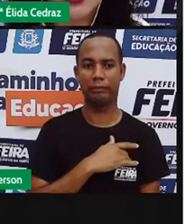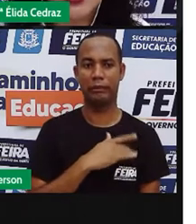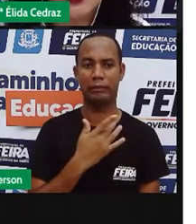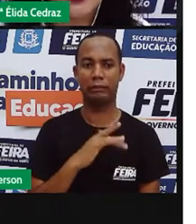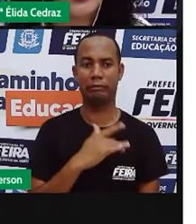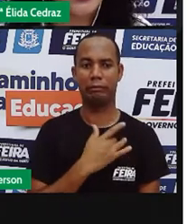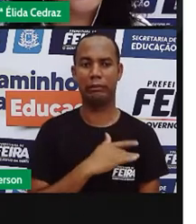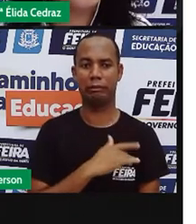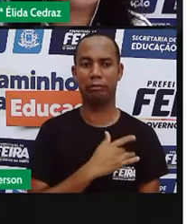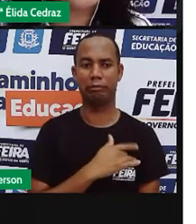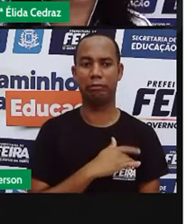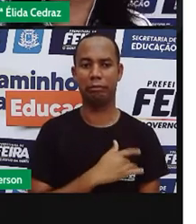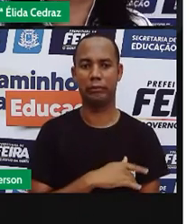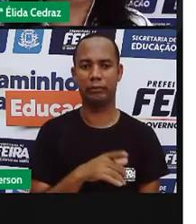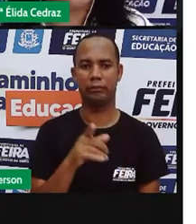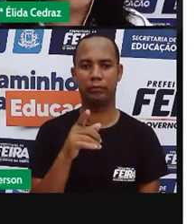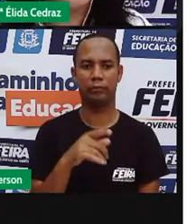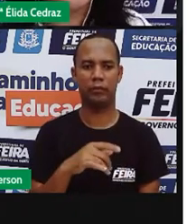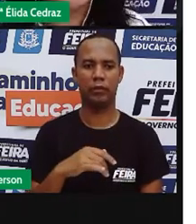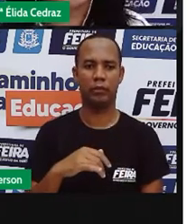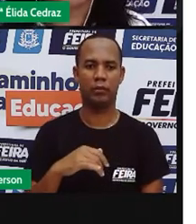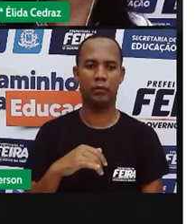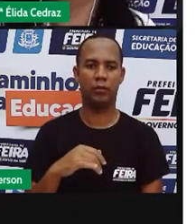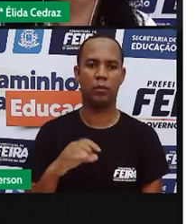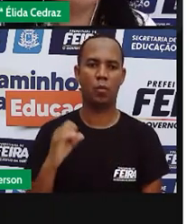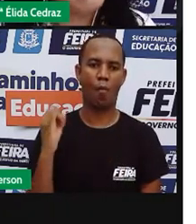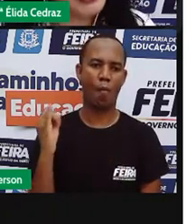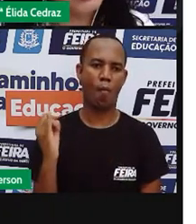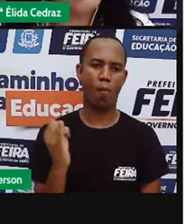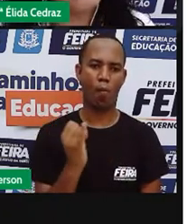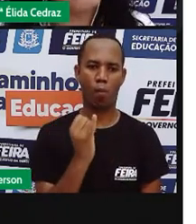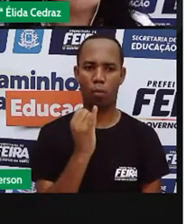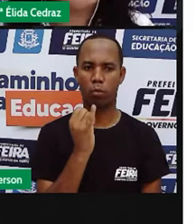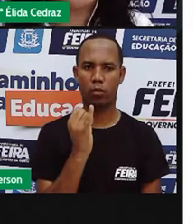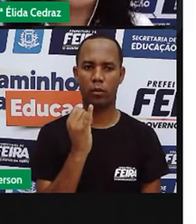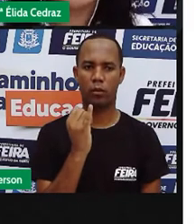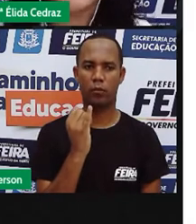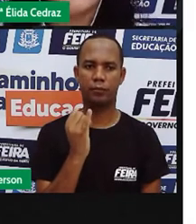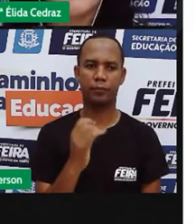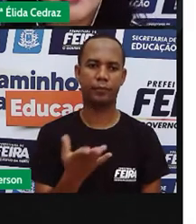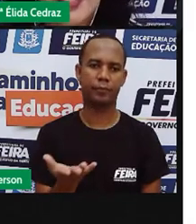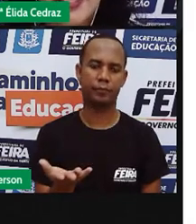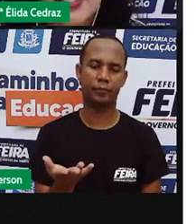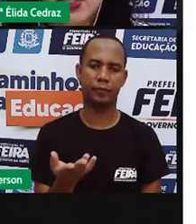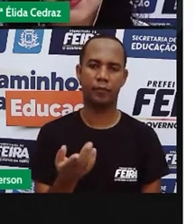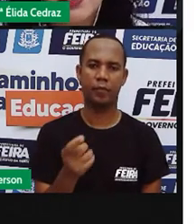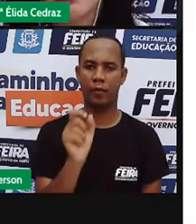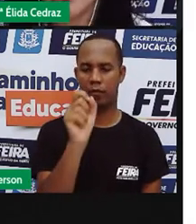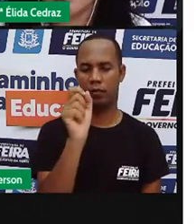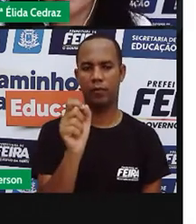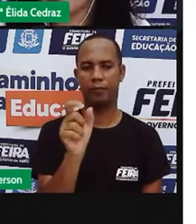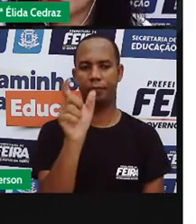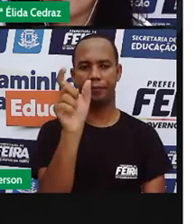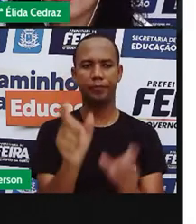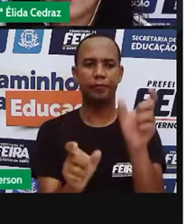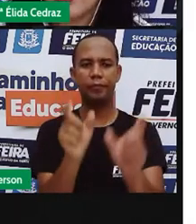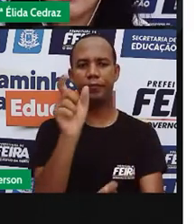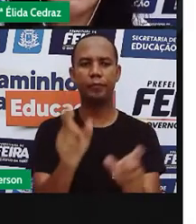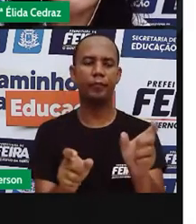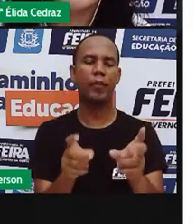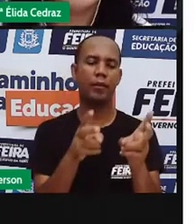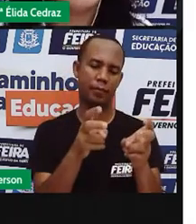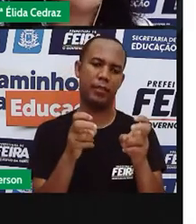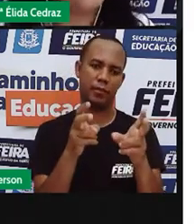medrojo. Ao contrário de gordo, mas nessa lista você pode perceber